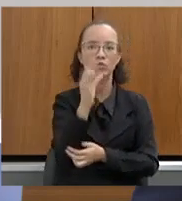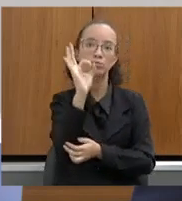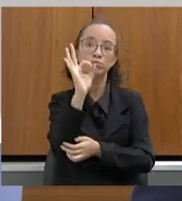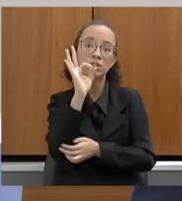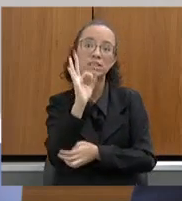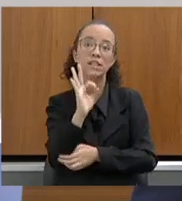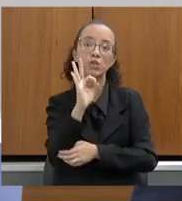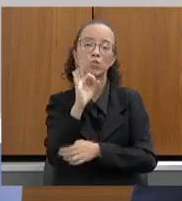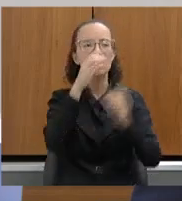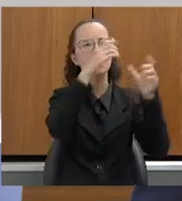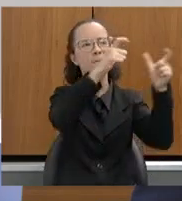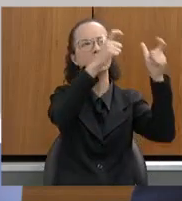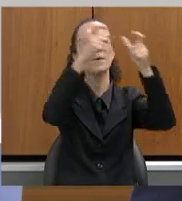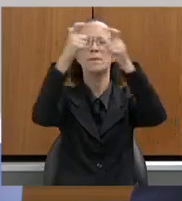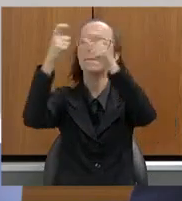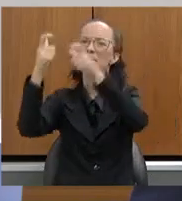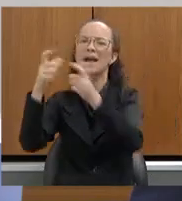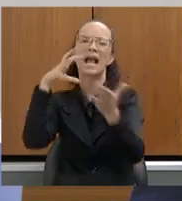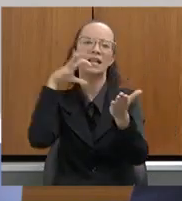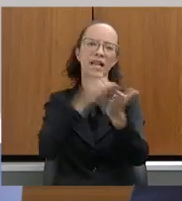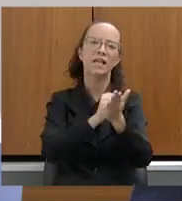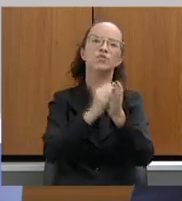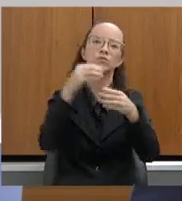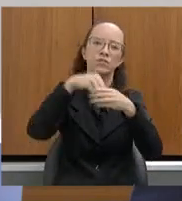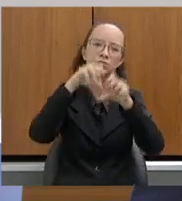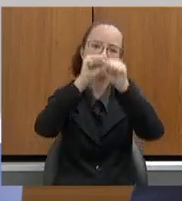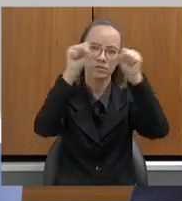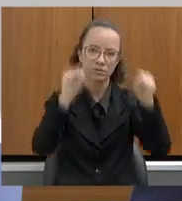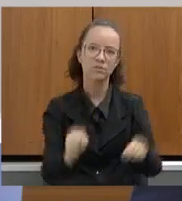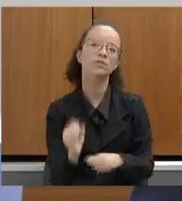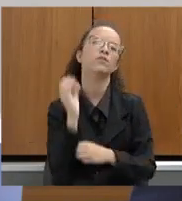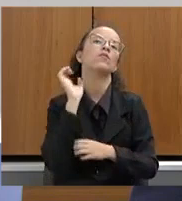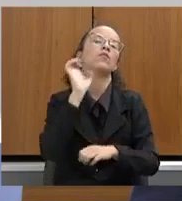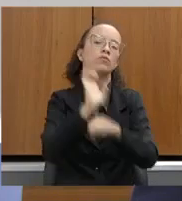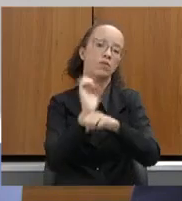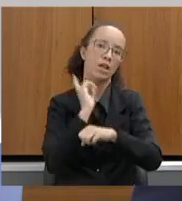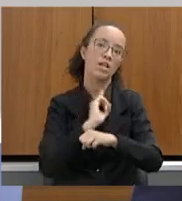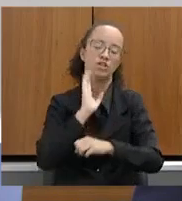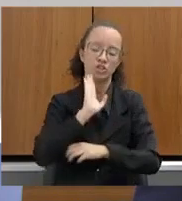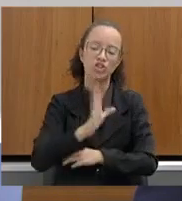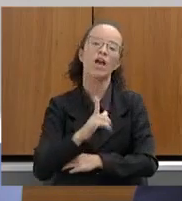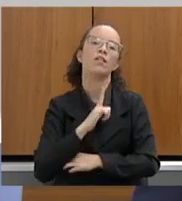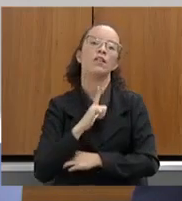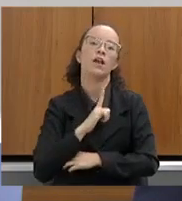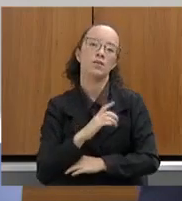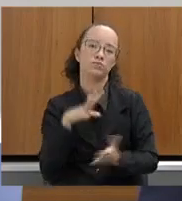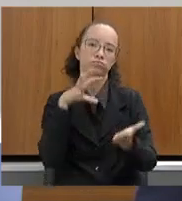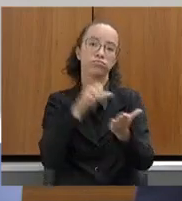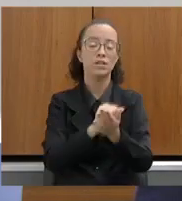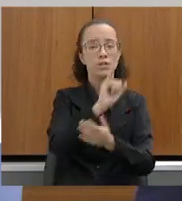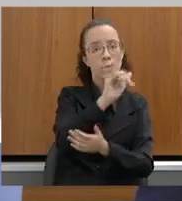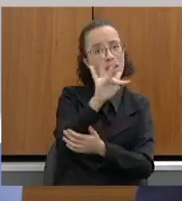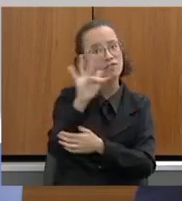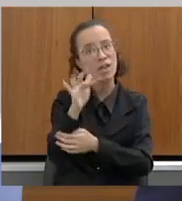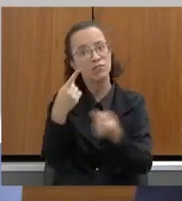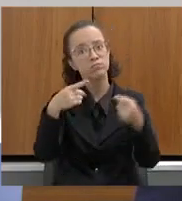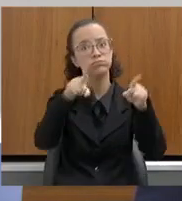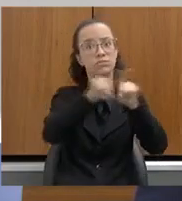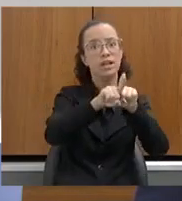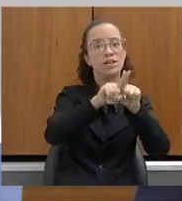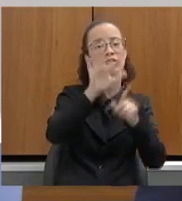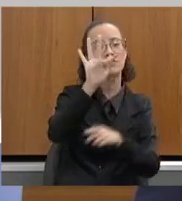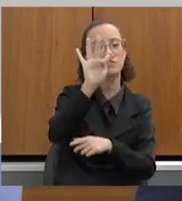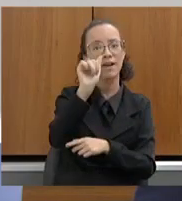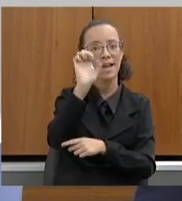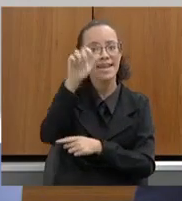propriedades rurais cadastradas no Estado de Minas Gerais já aderiram ao PRA, e o IEF, em parceria com a FAENG,